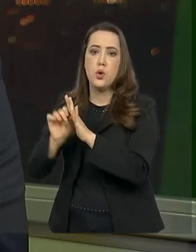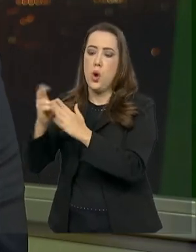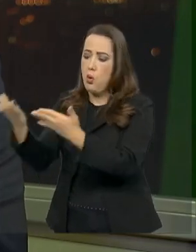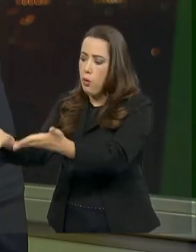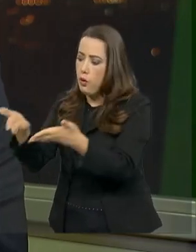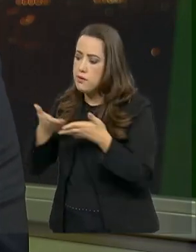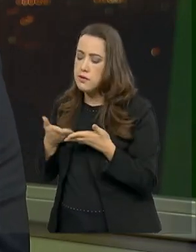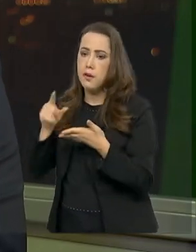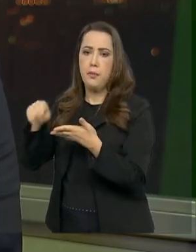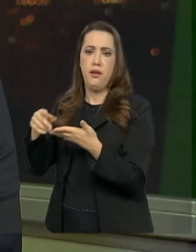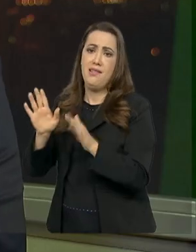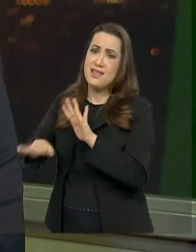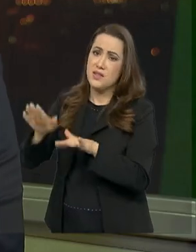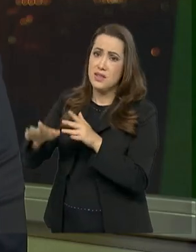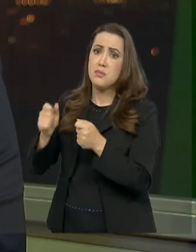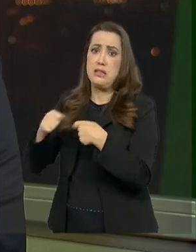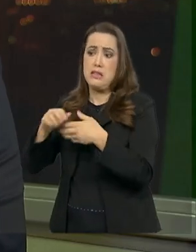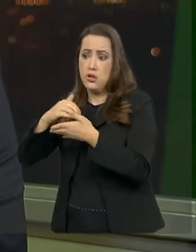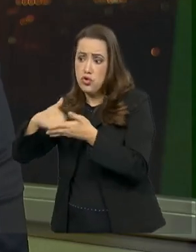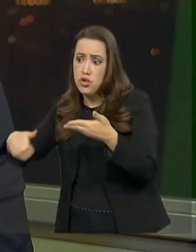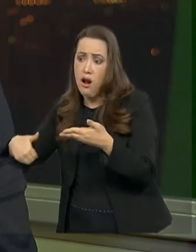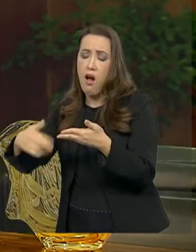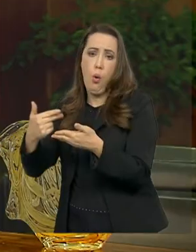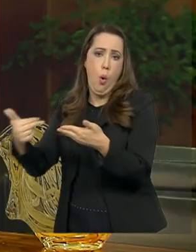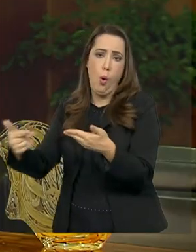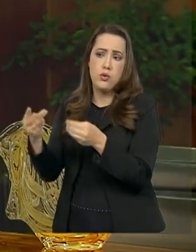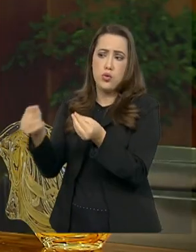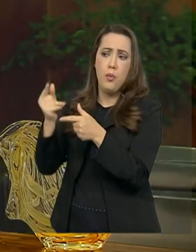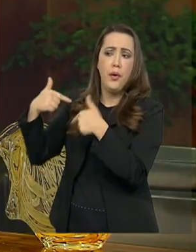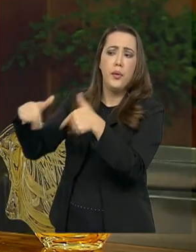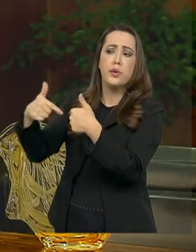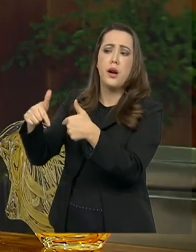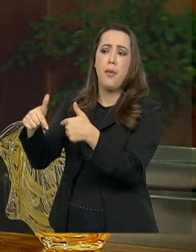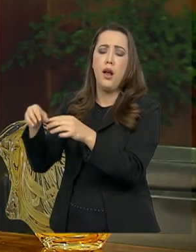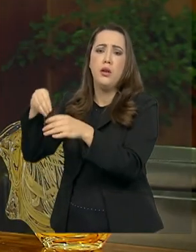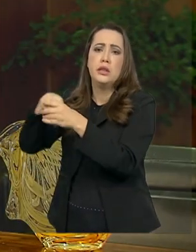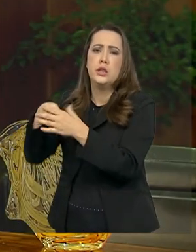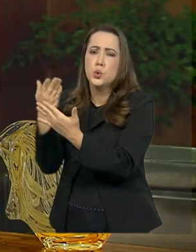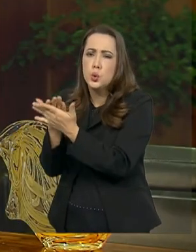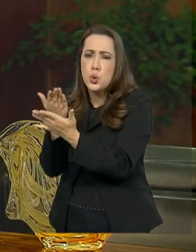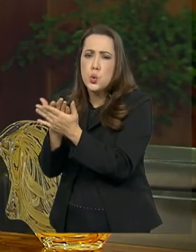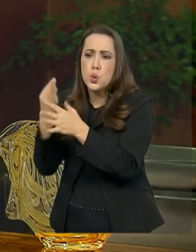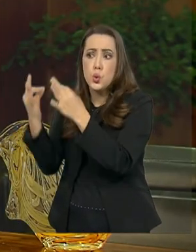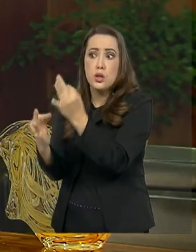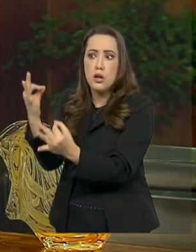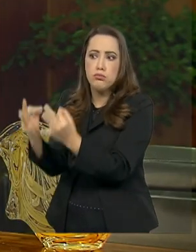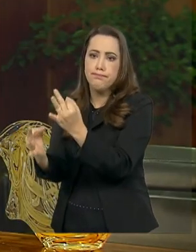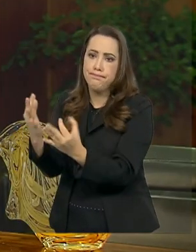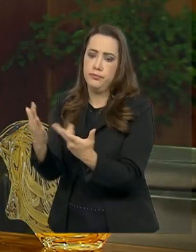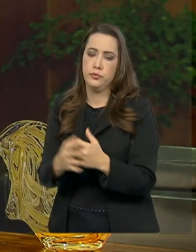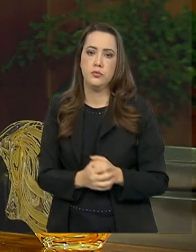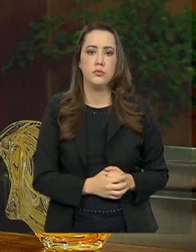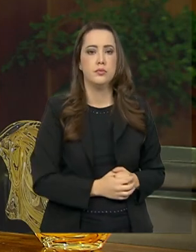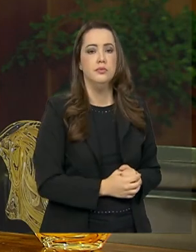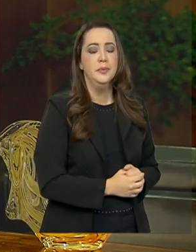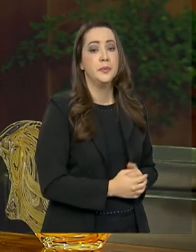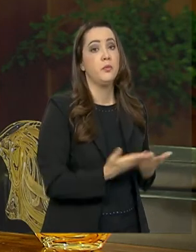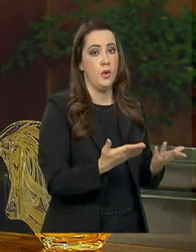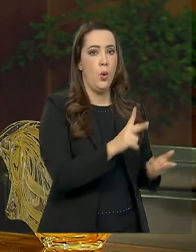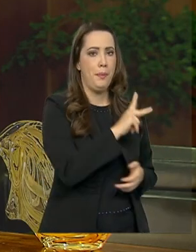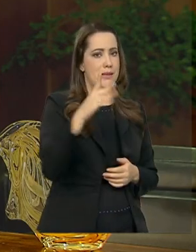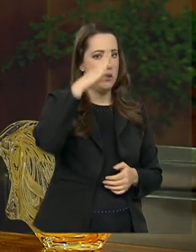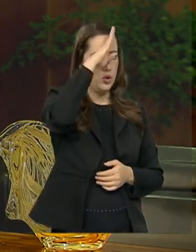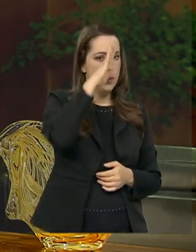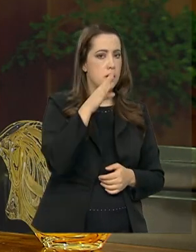vetar trechos. Como é que é esse trabalho, ministro? O presidente teve 28 anos como deputado federal,